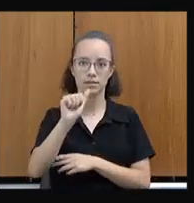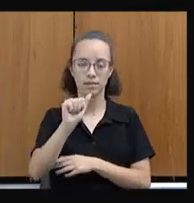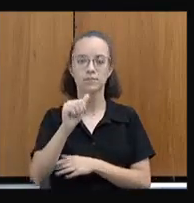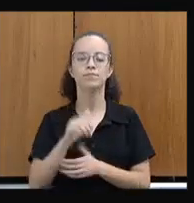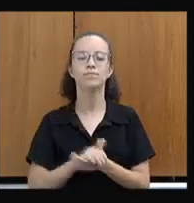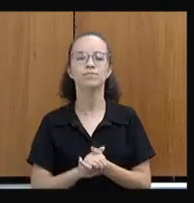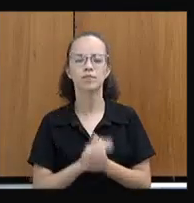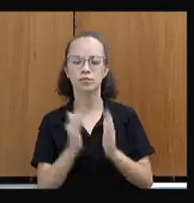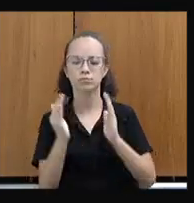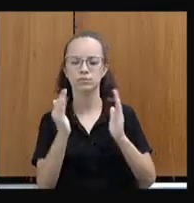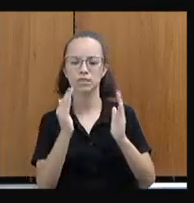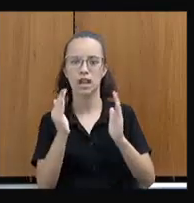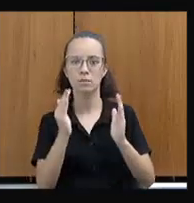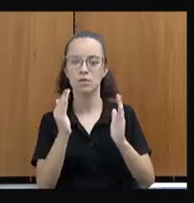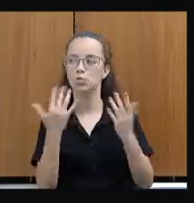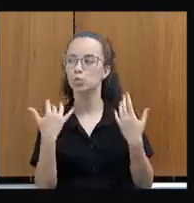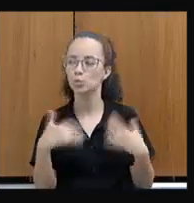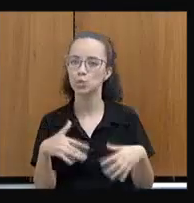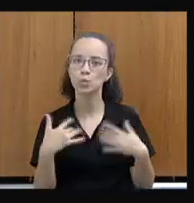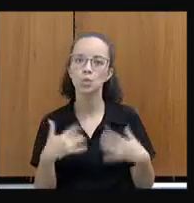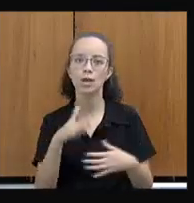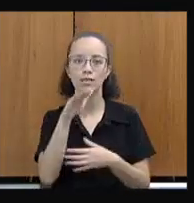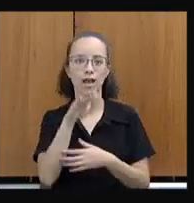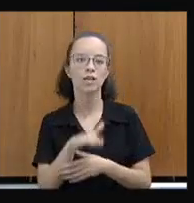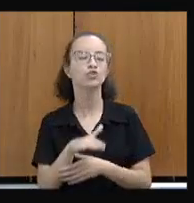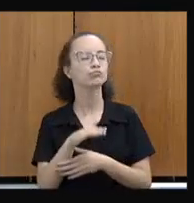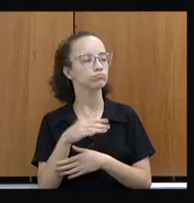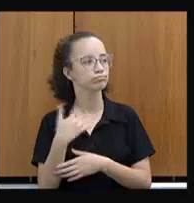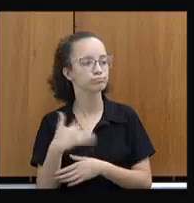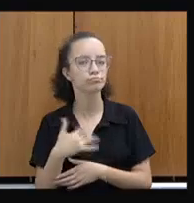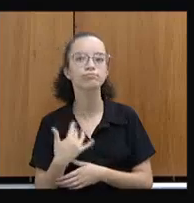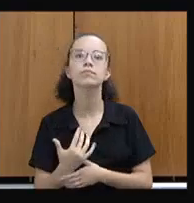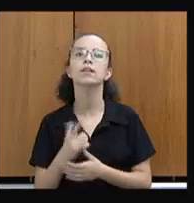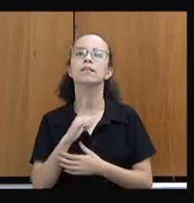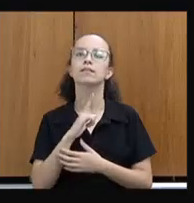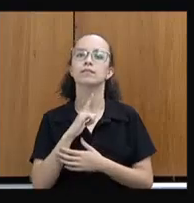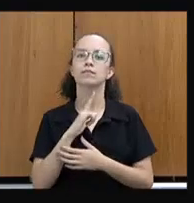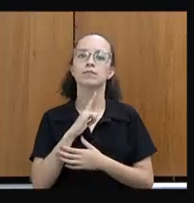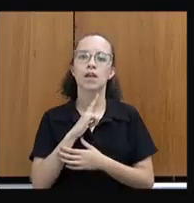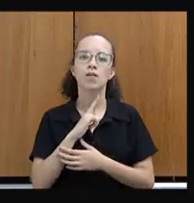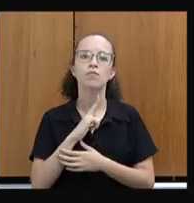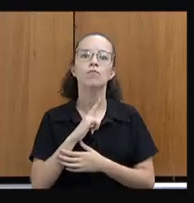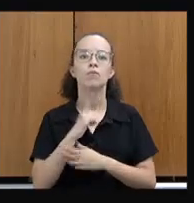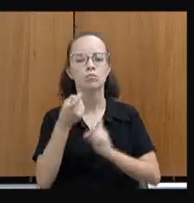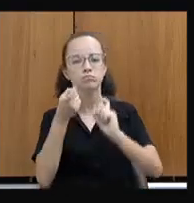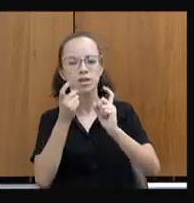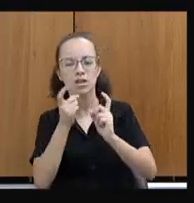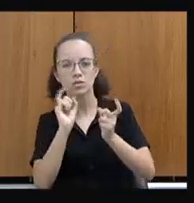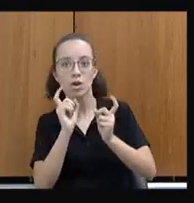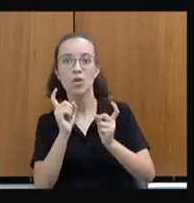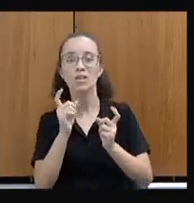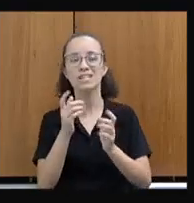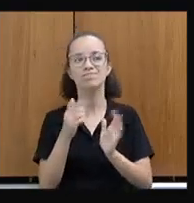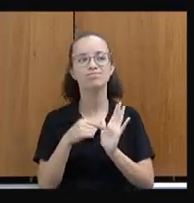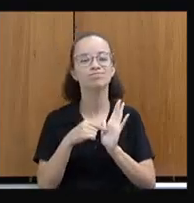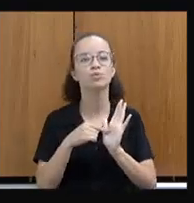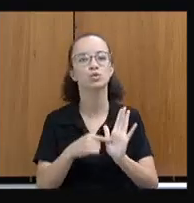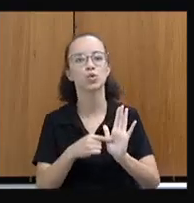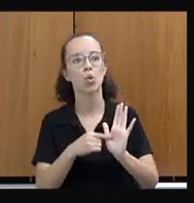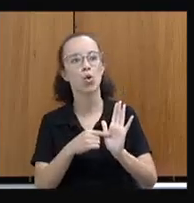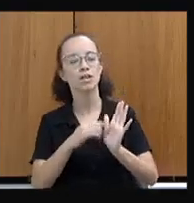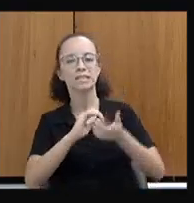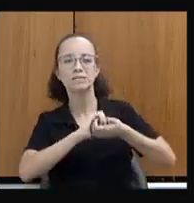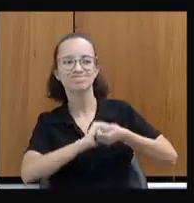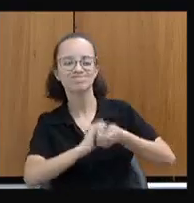Uma etapa que foi muito concorrente hoje à tarde, porque também teve no plenário muitos momentos de despedidas de parlamentares que não